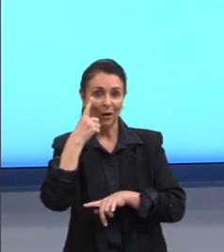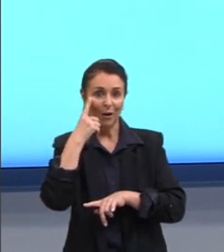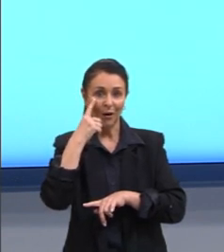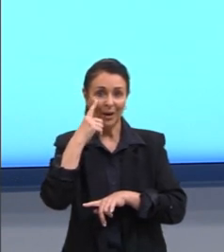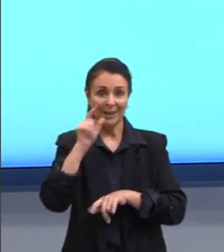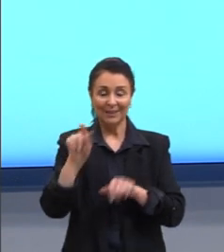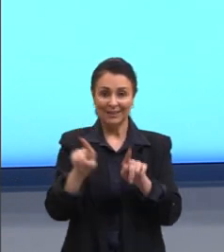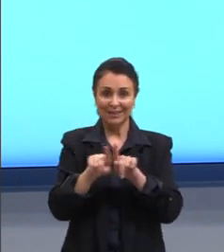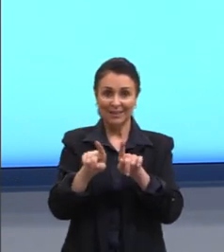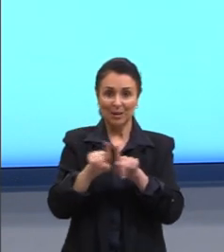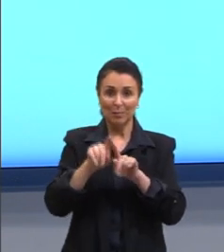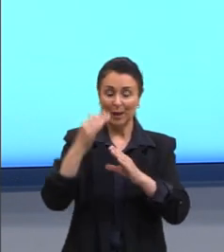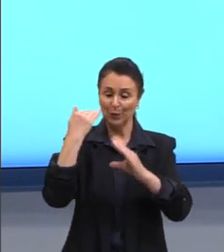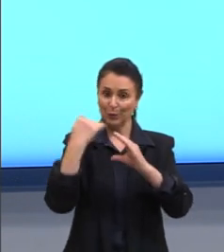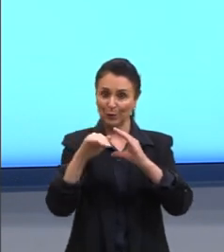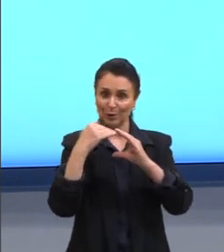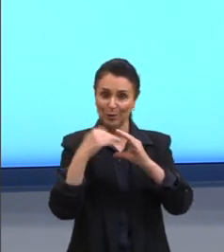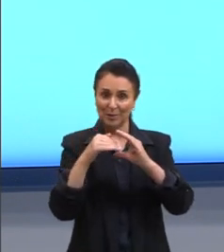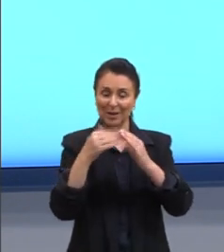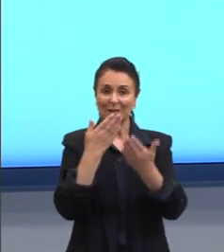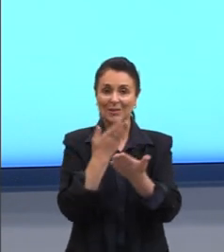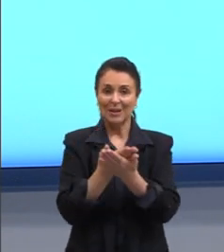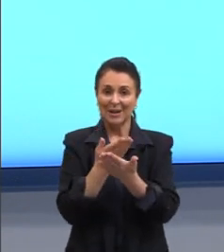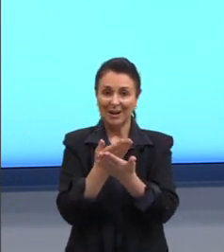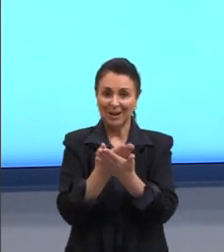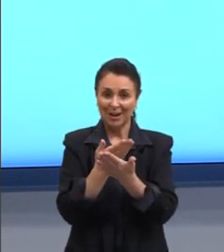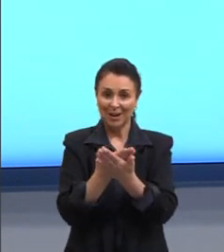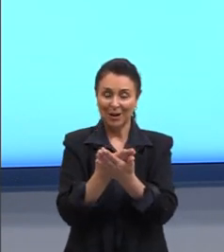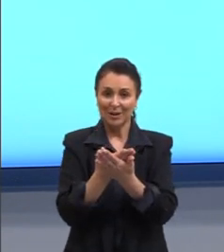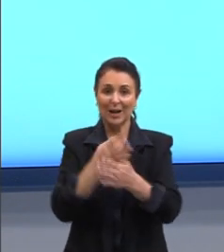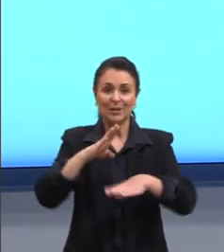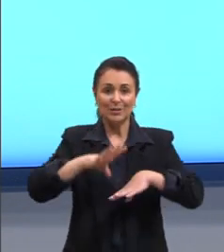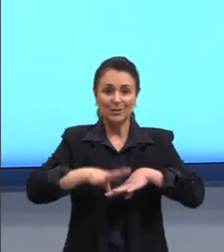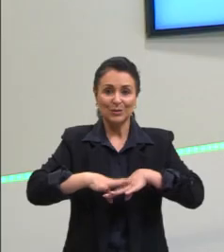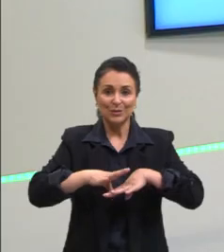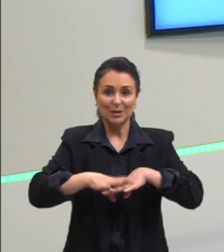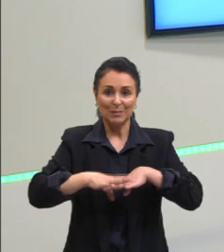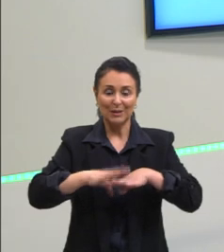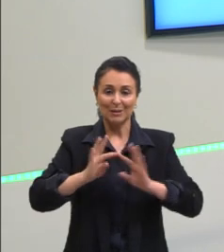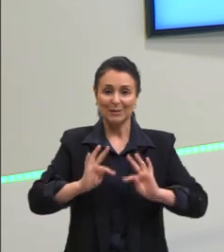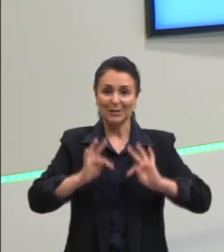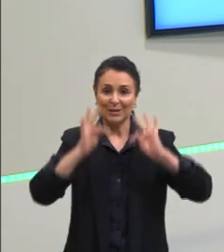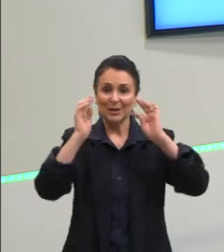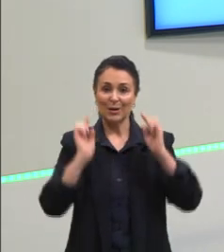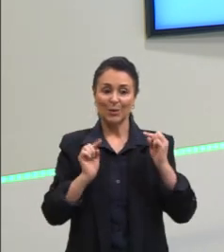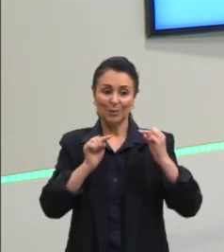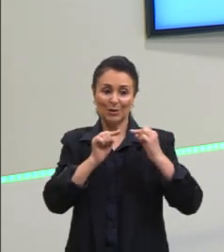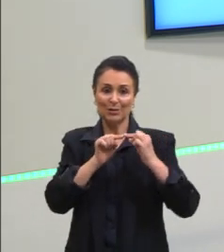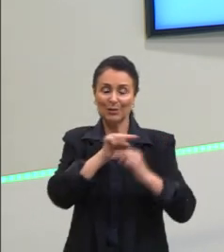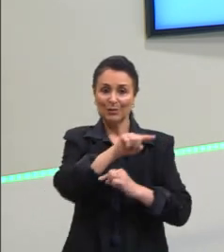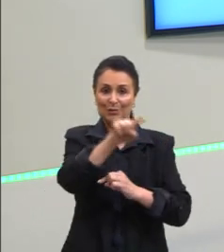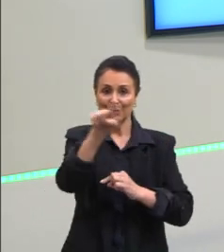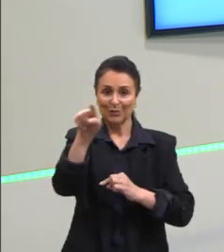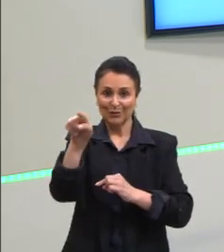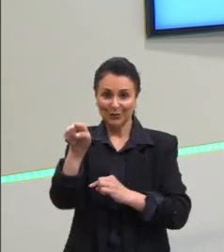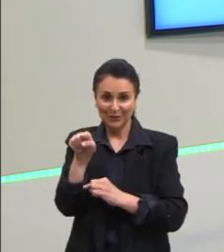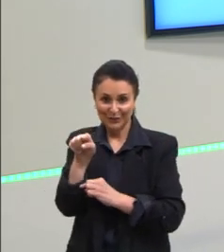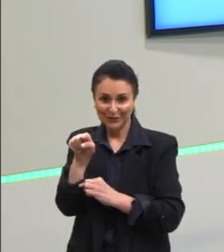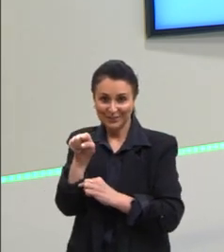procurar via e-mail. Essa foi a aula, então, de Matemática e suas Tecnologias. O objetivo é que vocês, então,